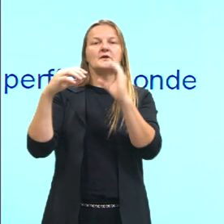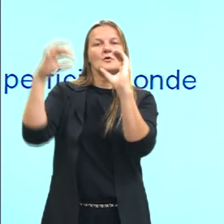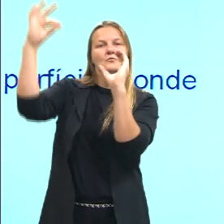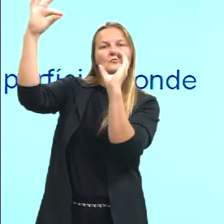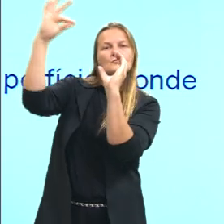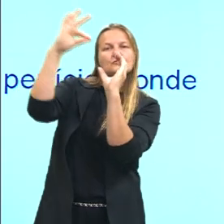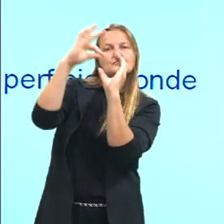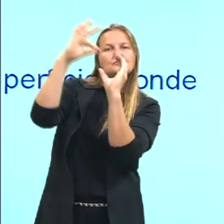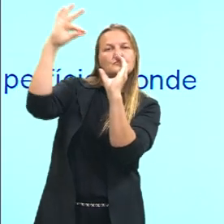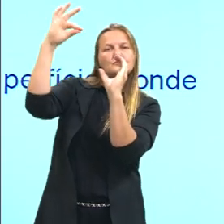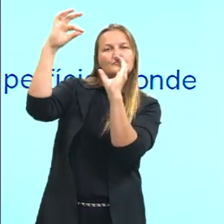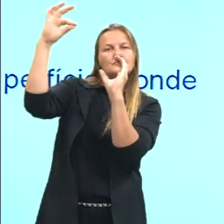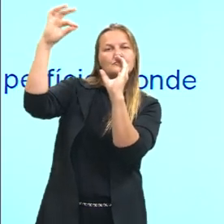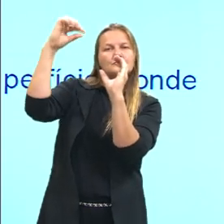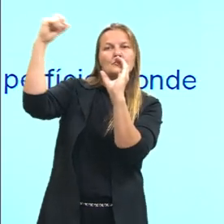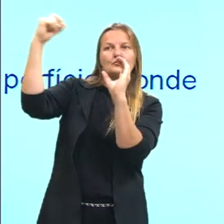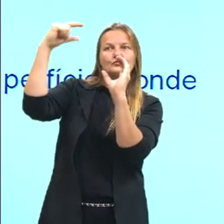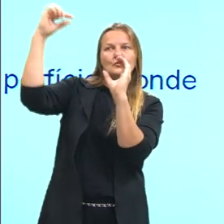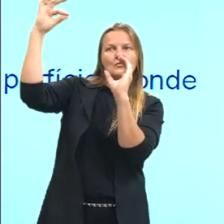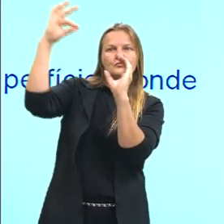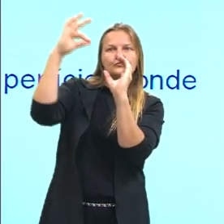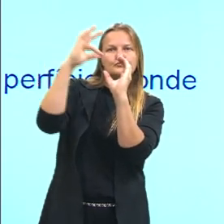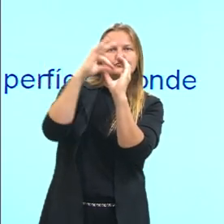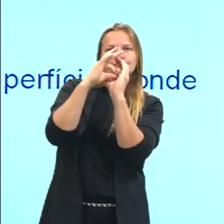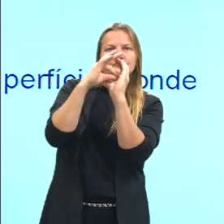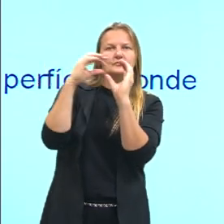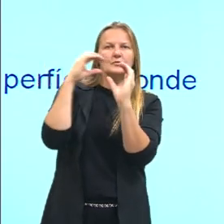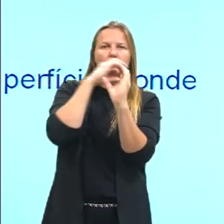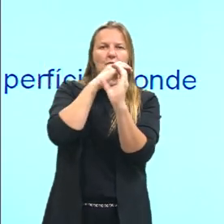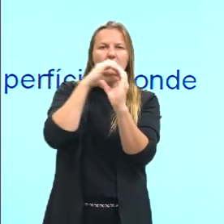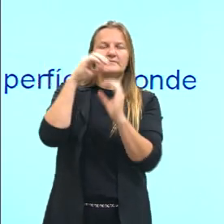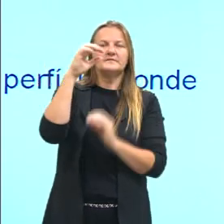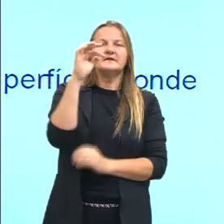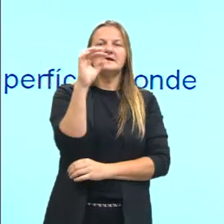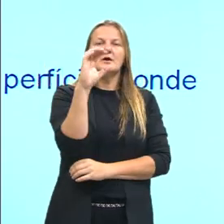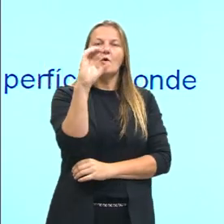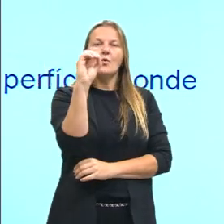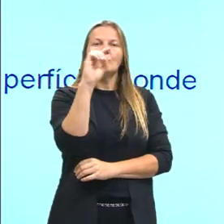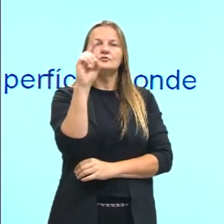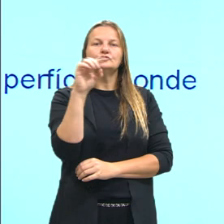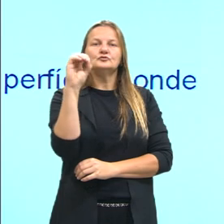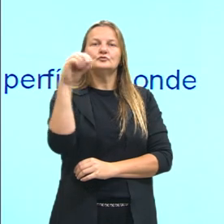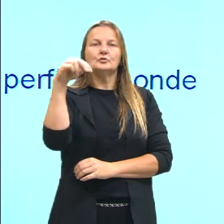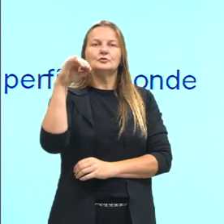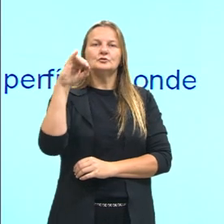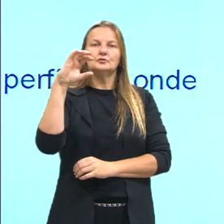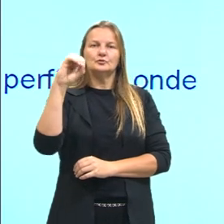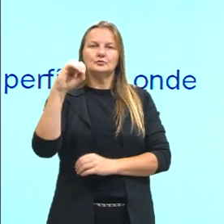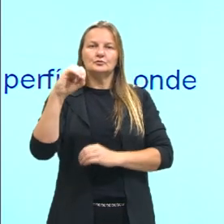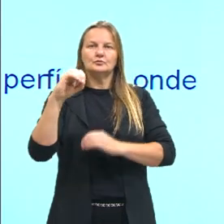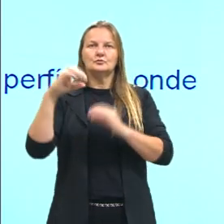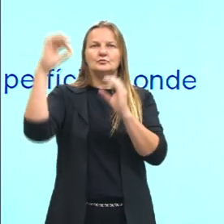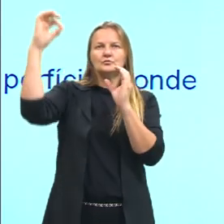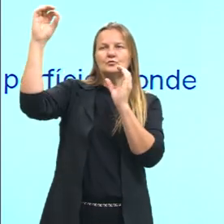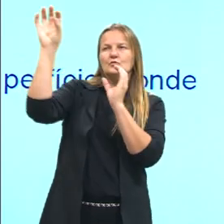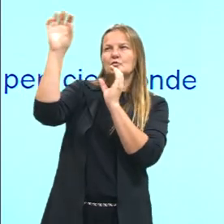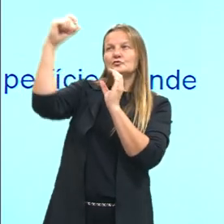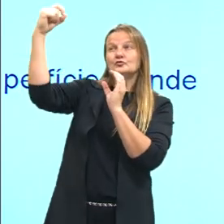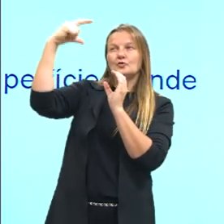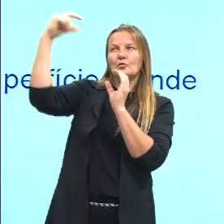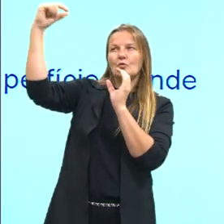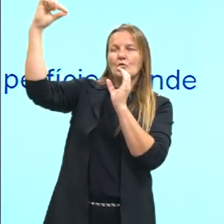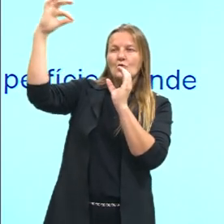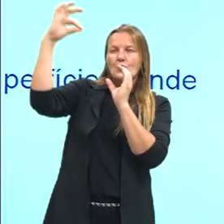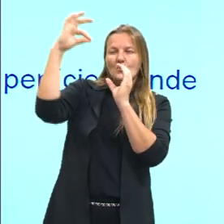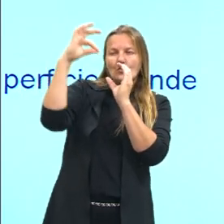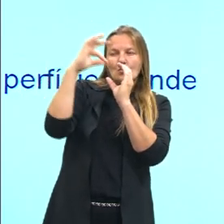é onde nós temos a, a, o filtro, né, como se fosse um filtro desses raios solares, a camada de ozônio,